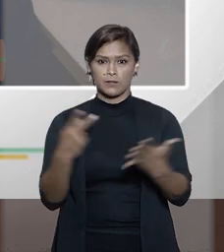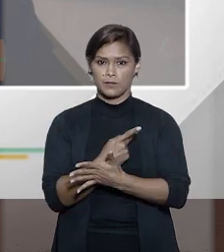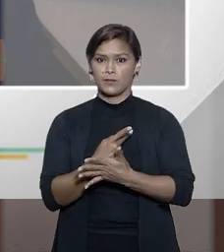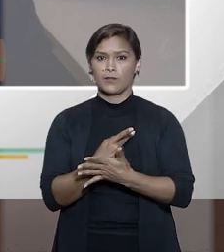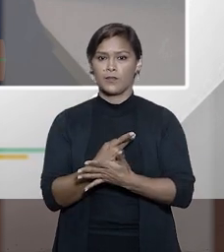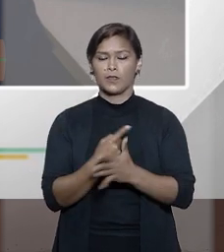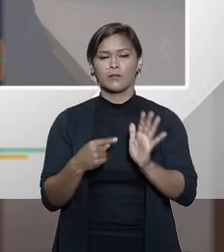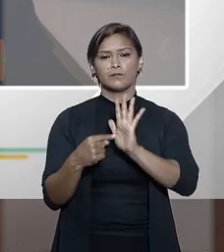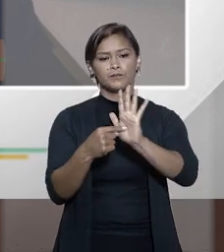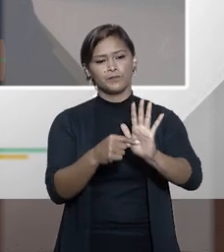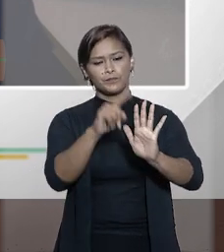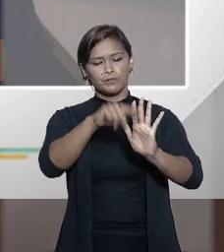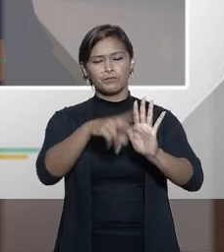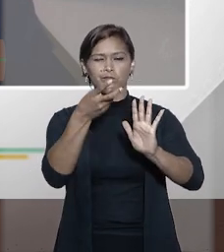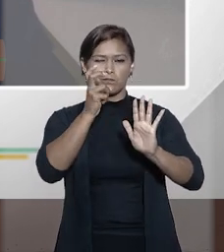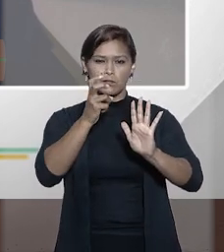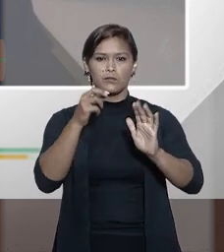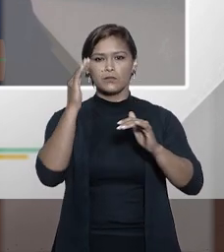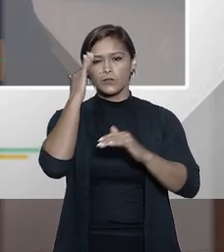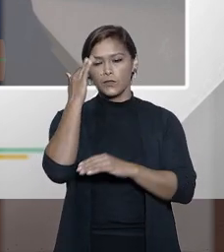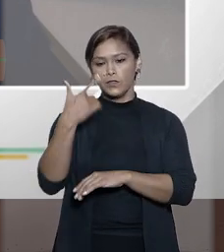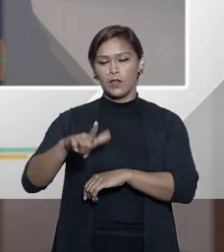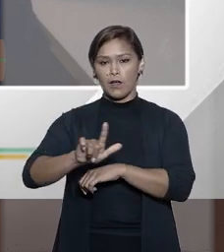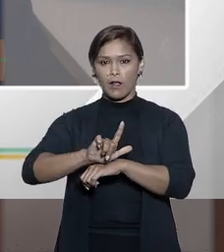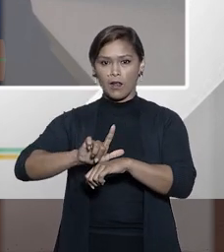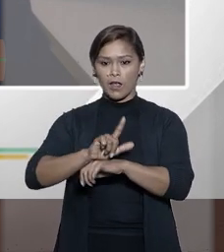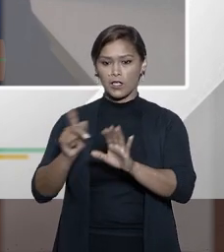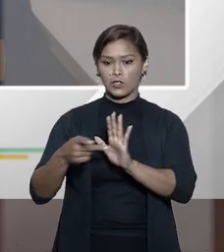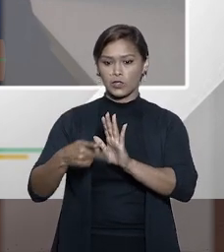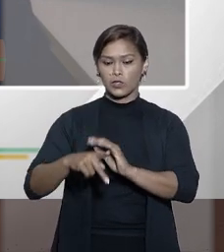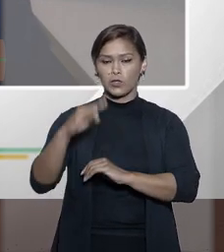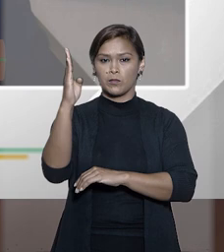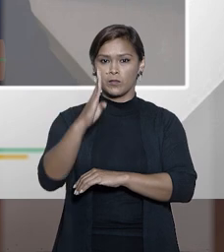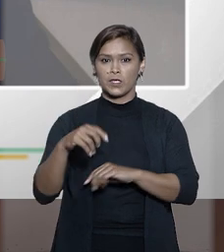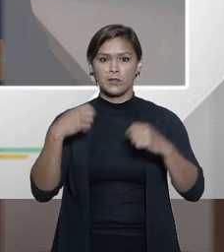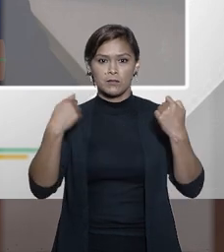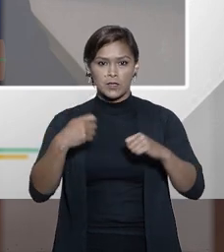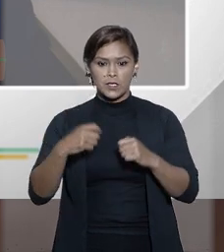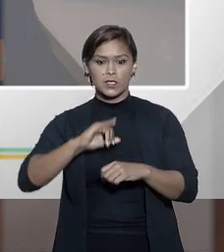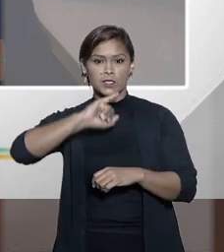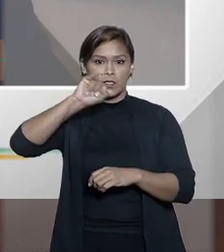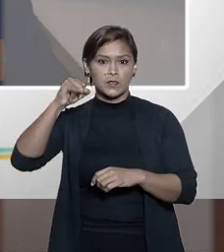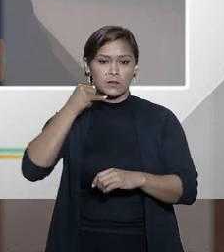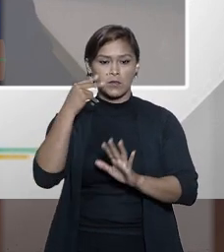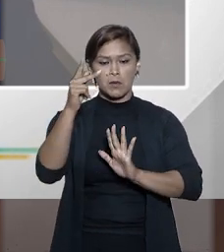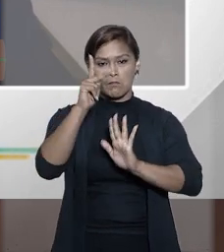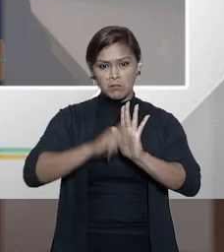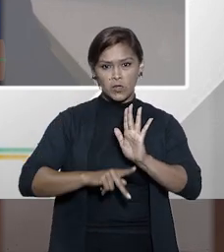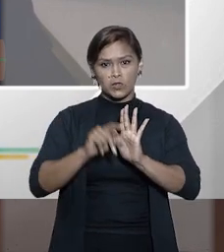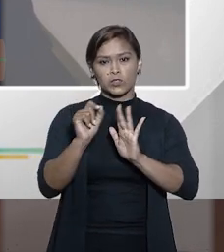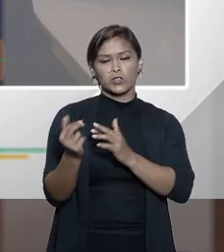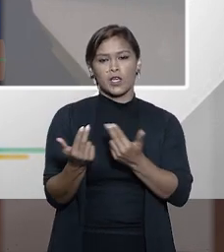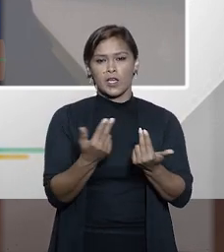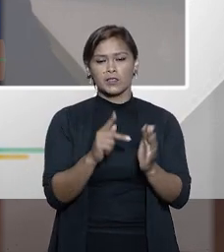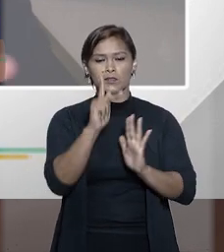trazido a percepção ao legislador brasileiro da necessidade de aproveitar projetos como esse,